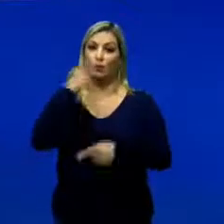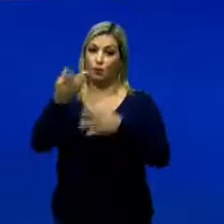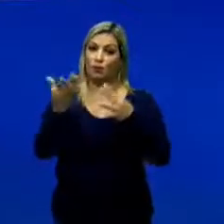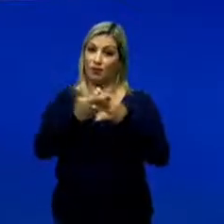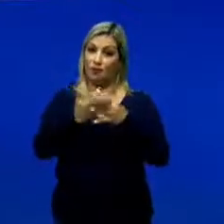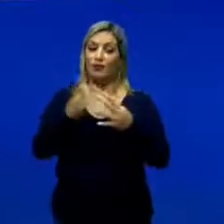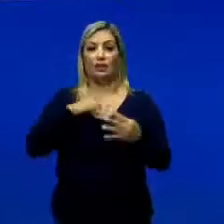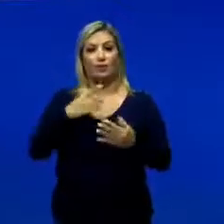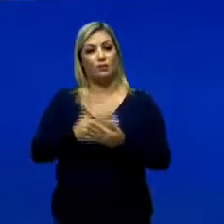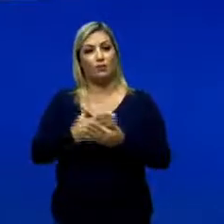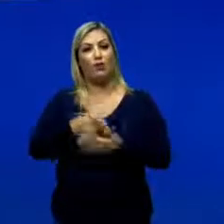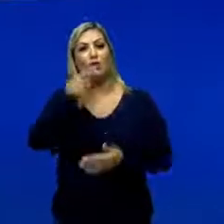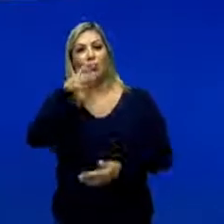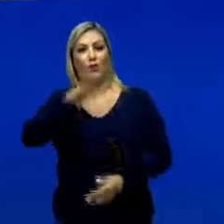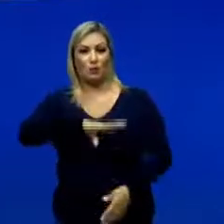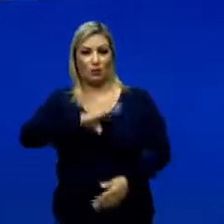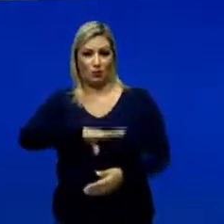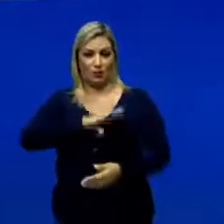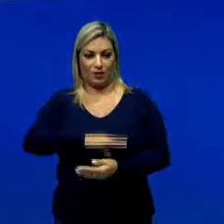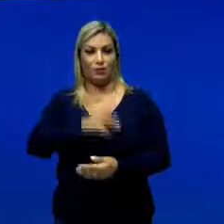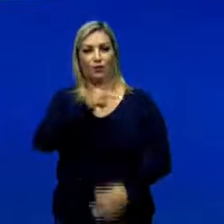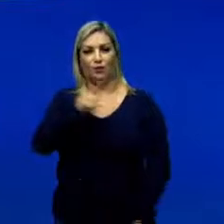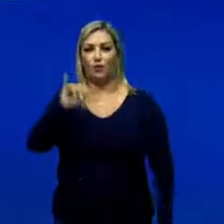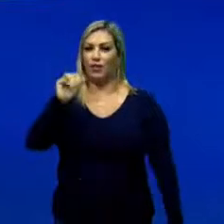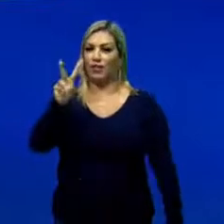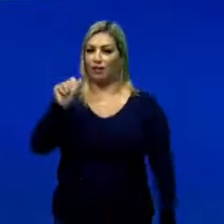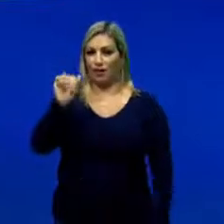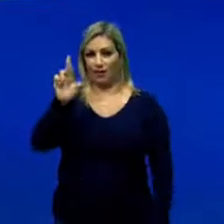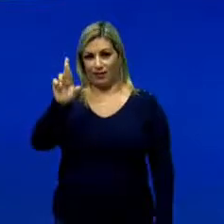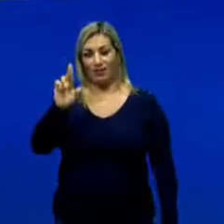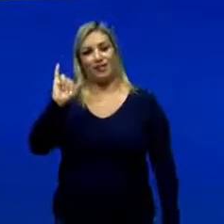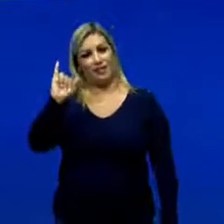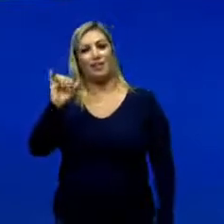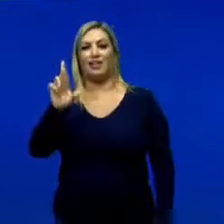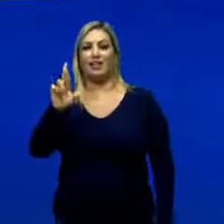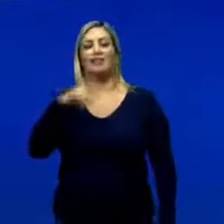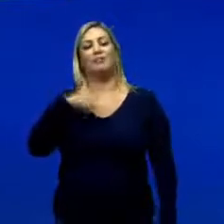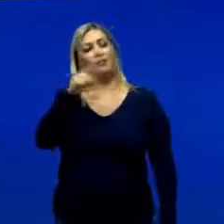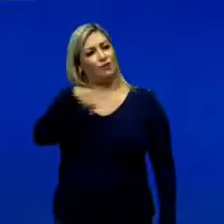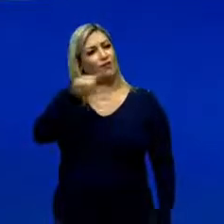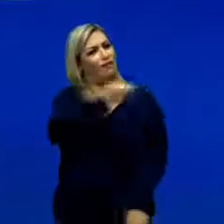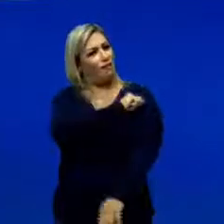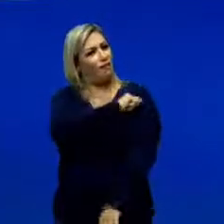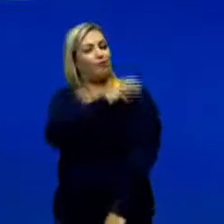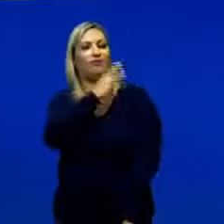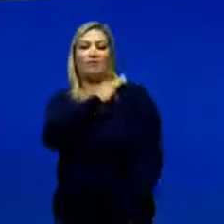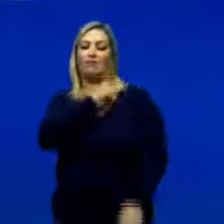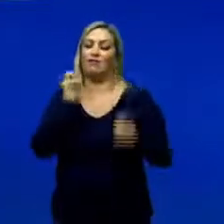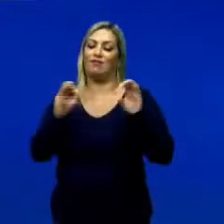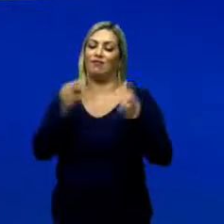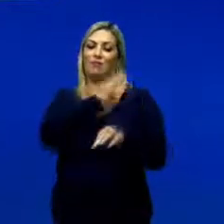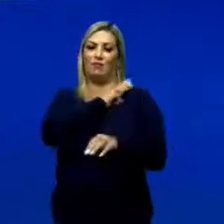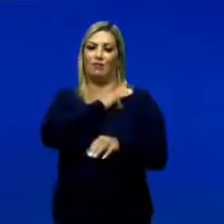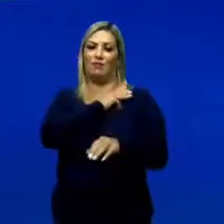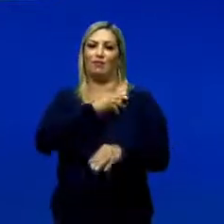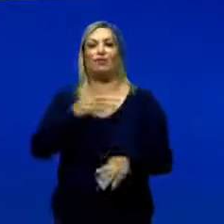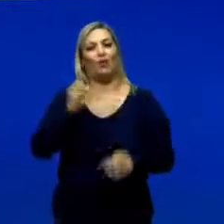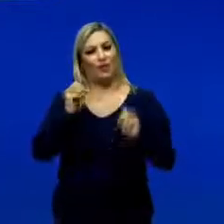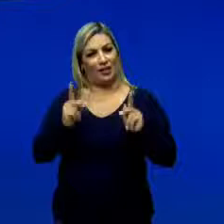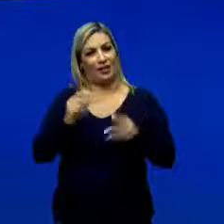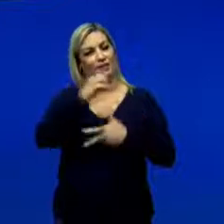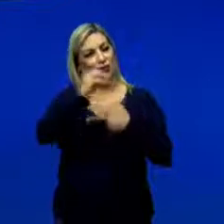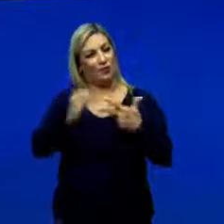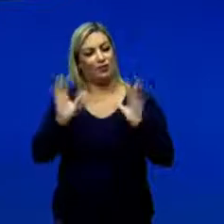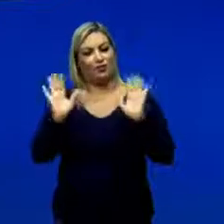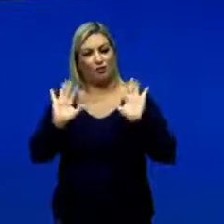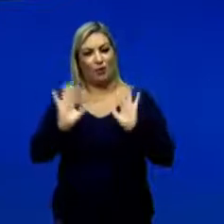intervalo, nós teremos a aula de língua portuguesa com o professor Ivaí. Para vocês, estudantes da terceira série do Ensino Médio, que vão prestar o Enem.